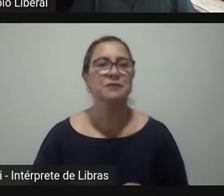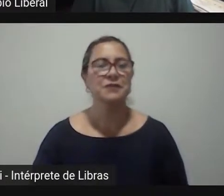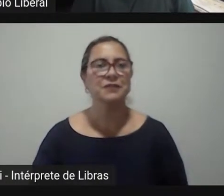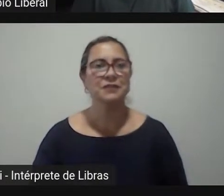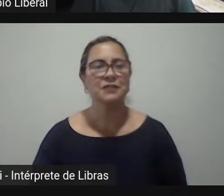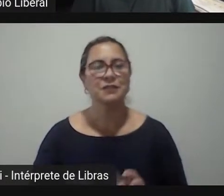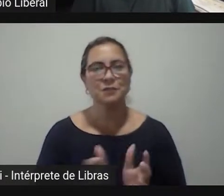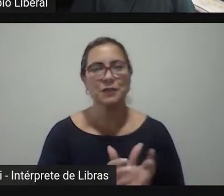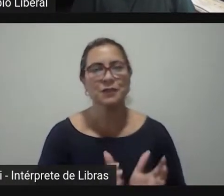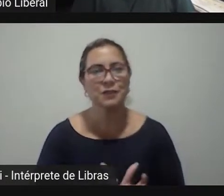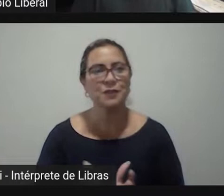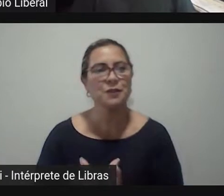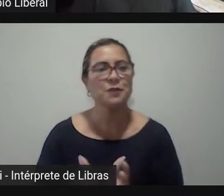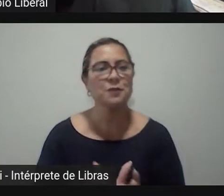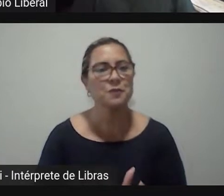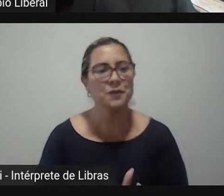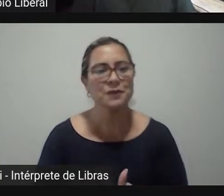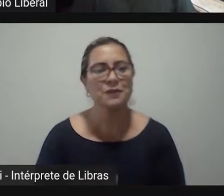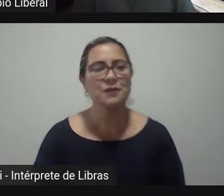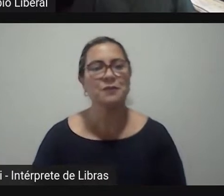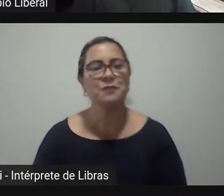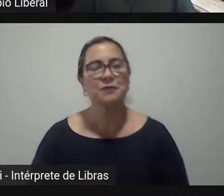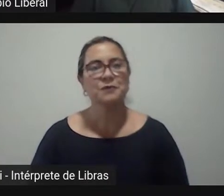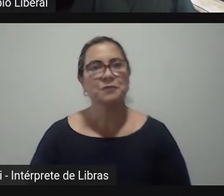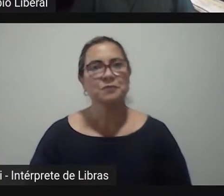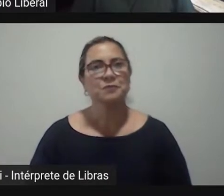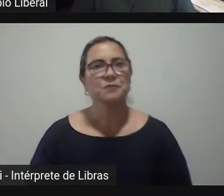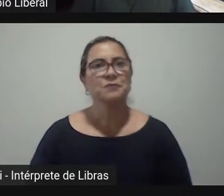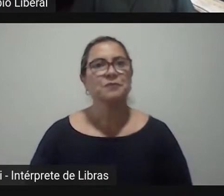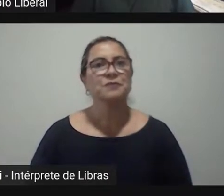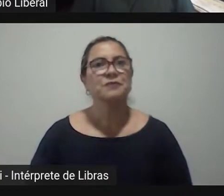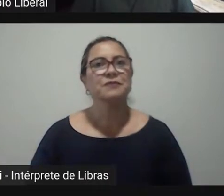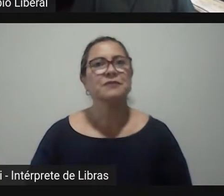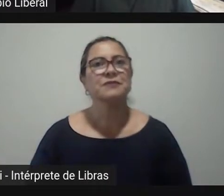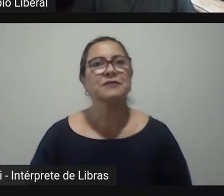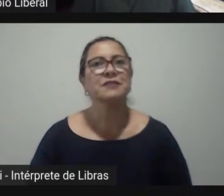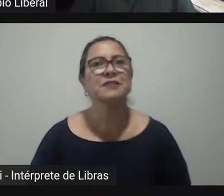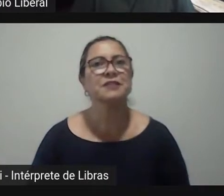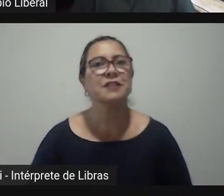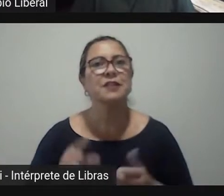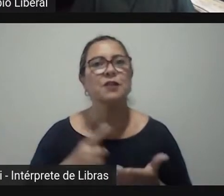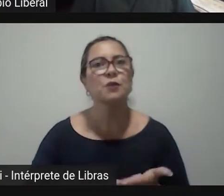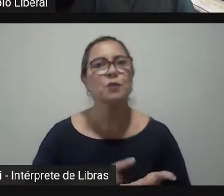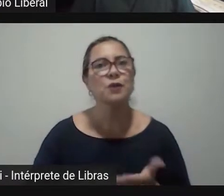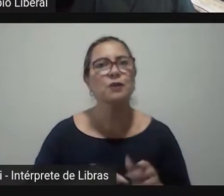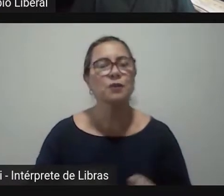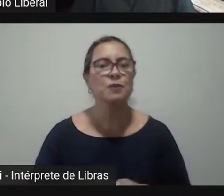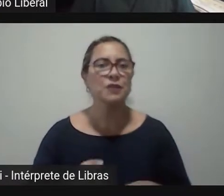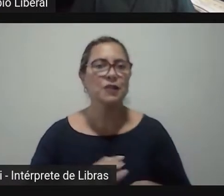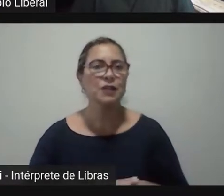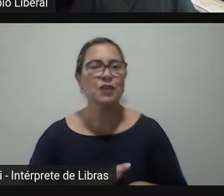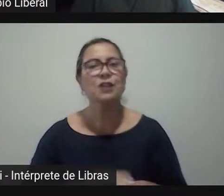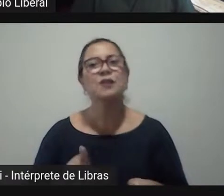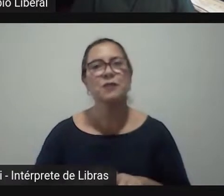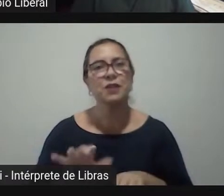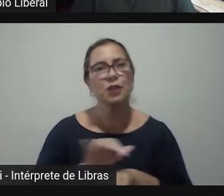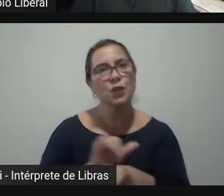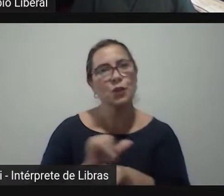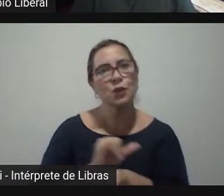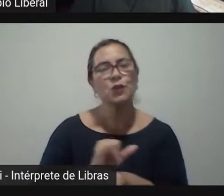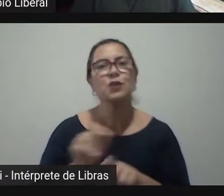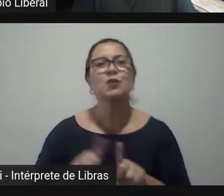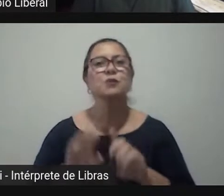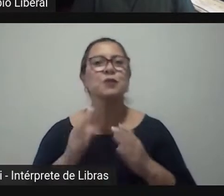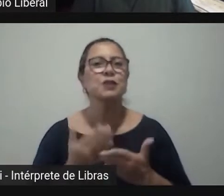avisos, iniciando pelo seguinte, este evento está sendo transmitido em tempo real pelo canal do YouTube da Escola da Câmara,